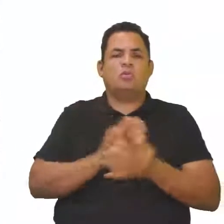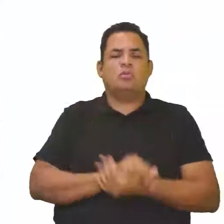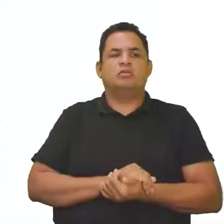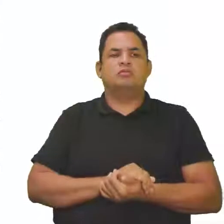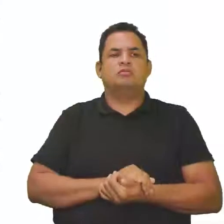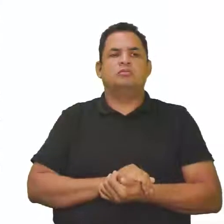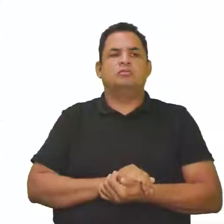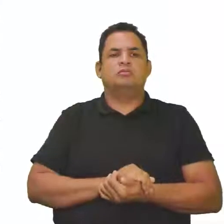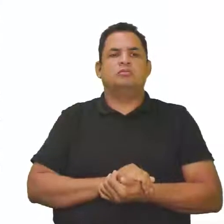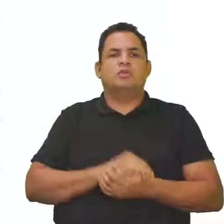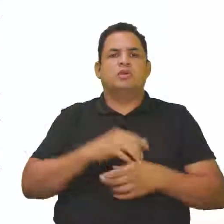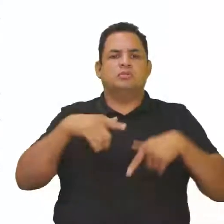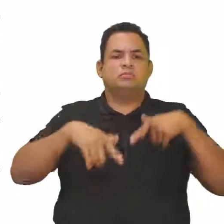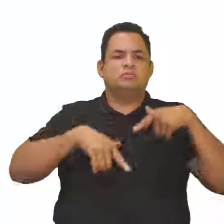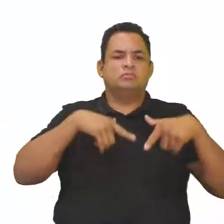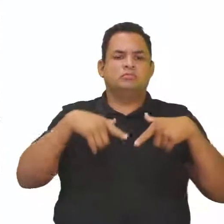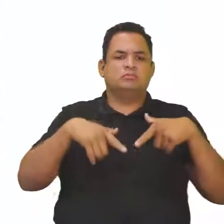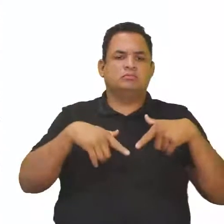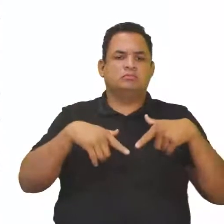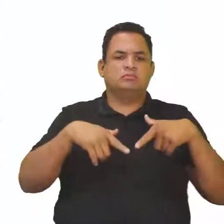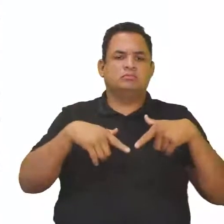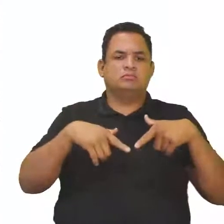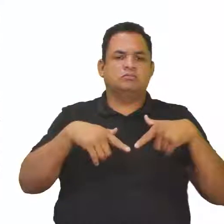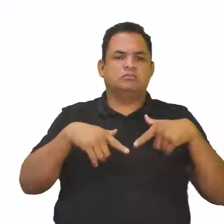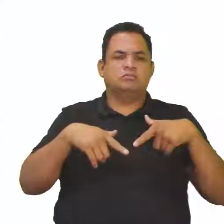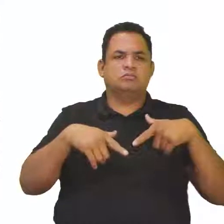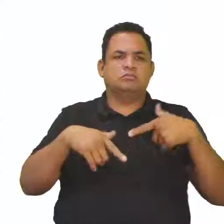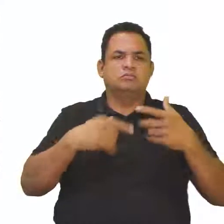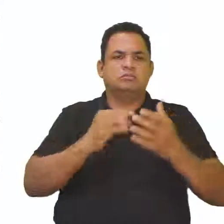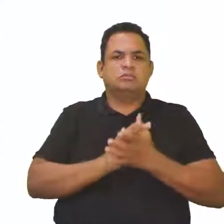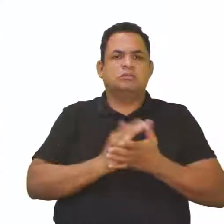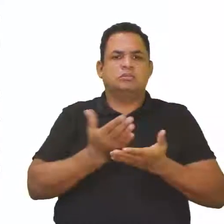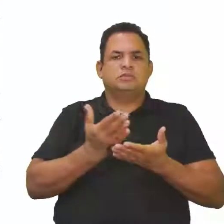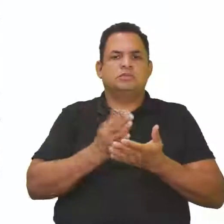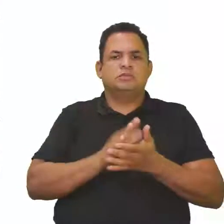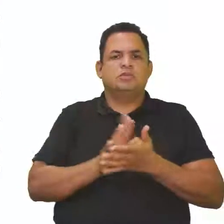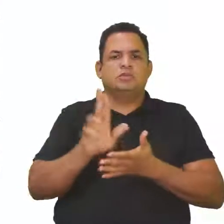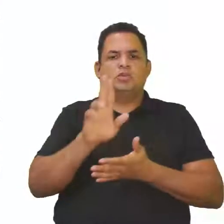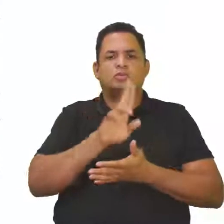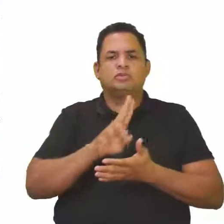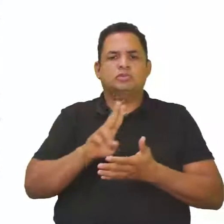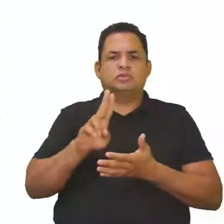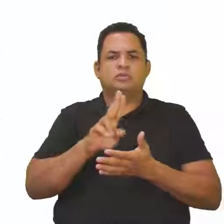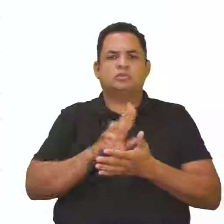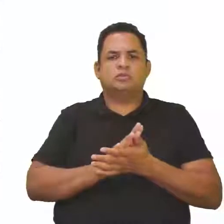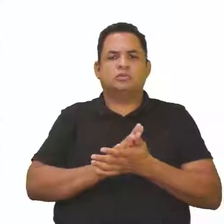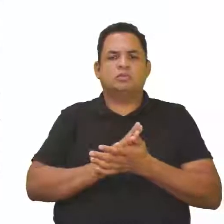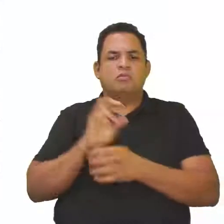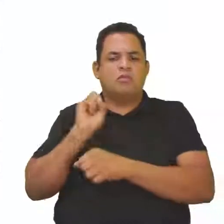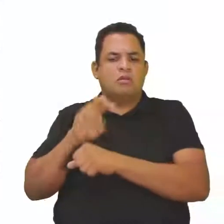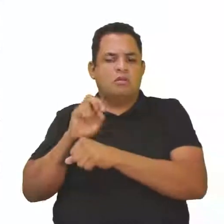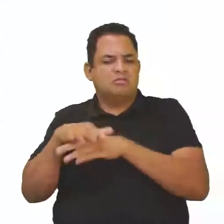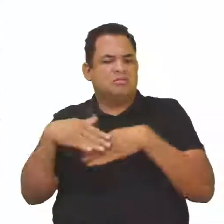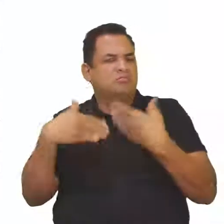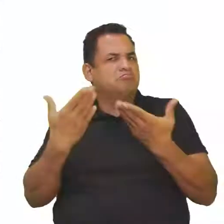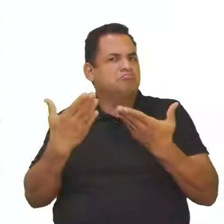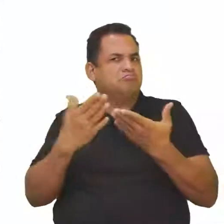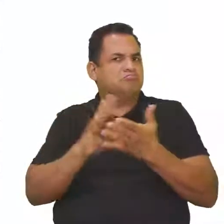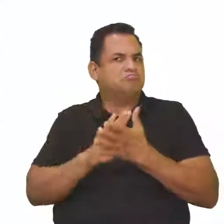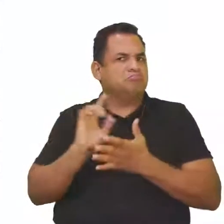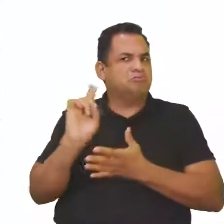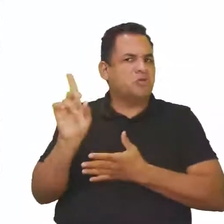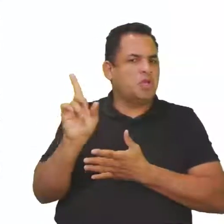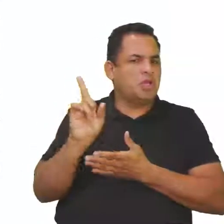ah, eu vou trabalhar, vou estar trabalhando ali com a fabricação de um agrotóxico X. Somente aquele